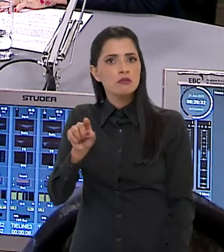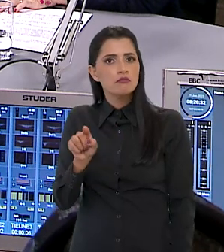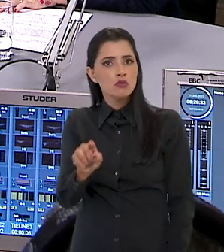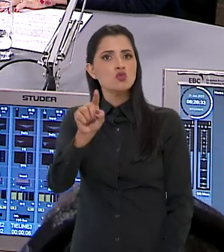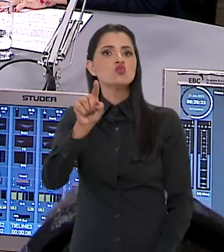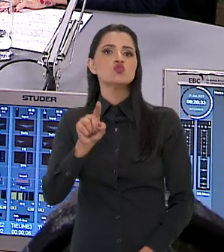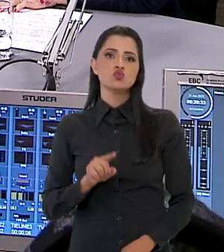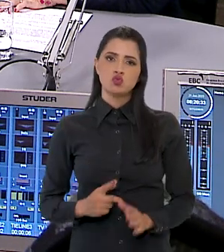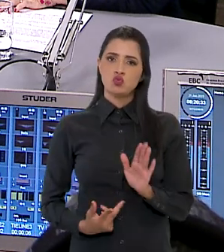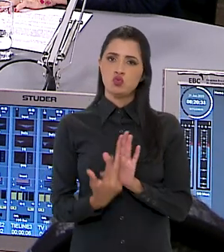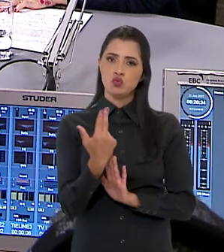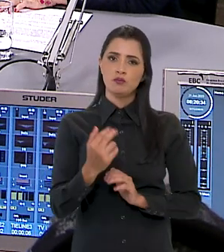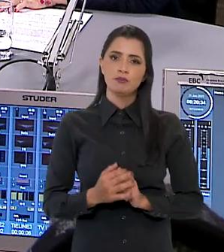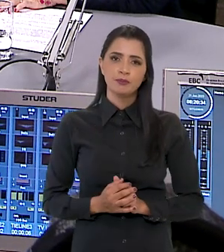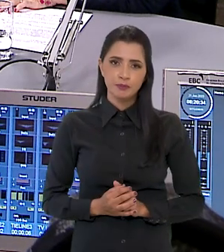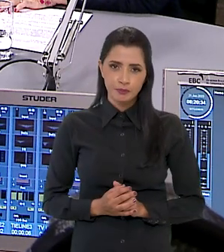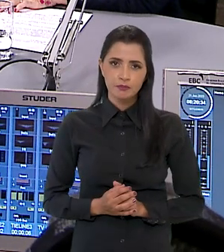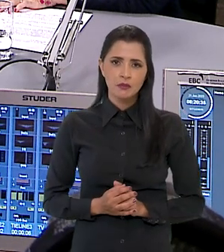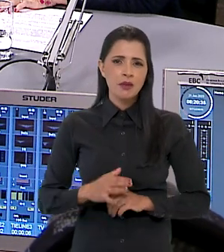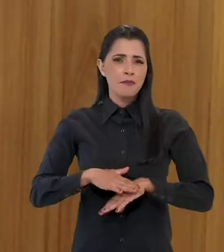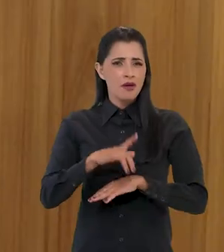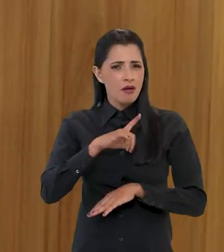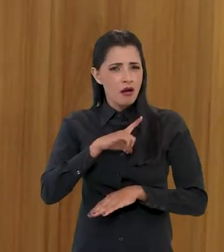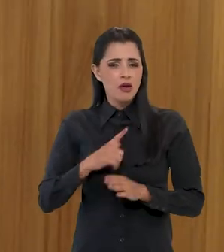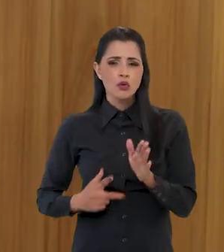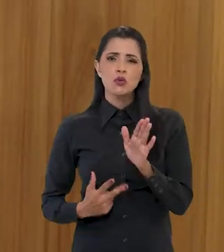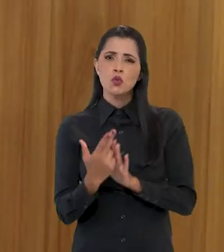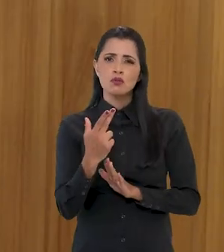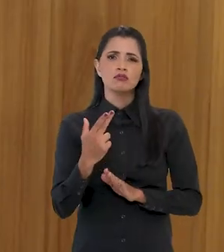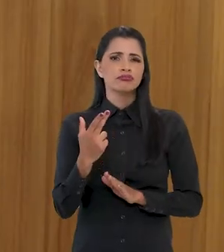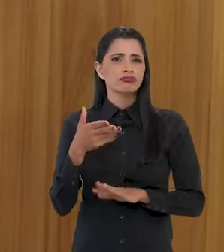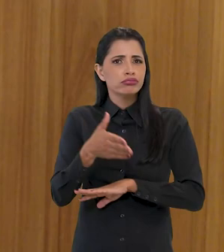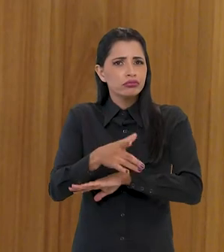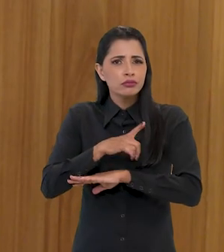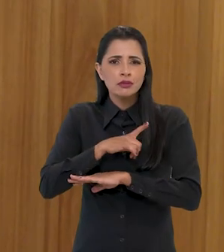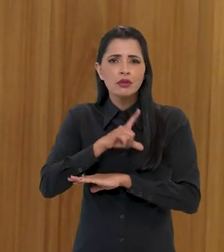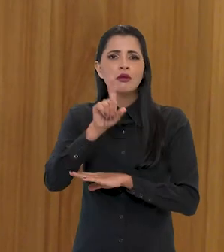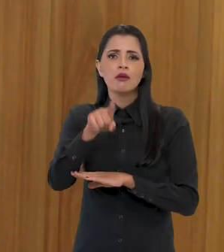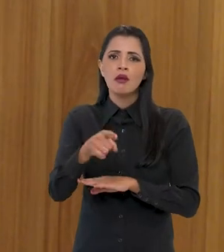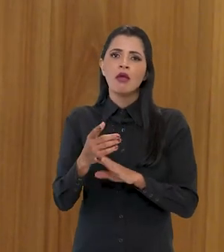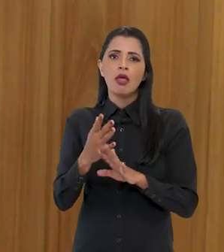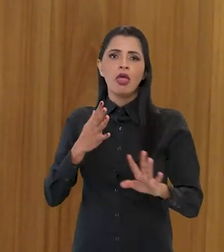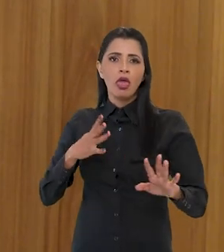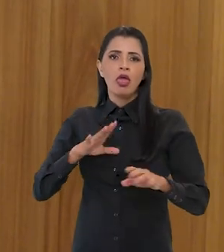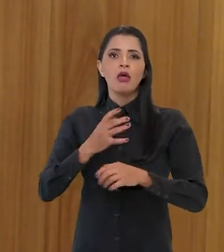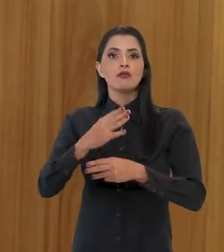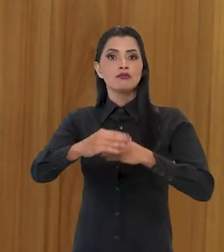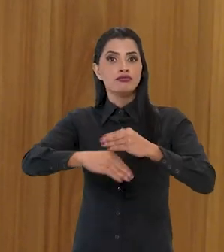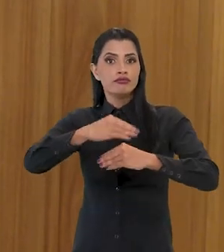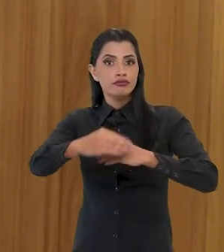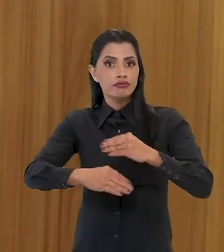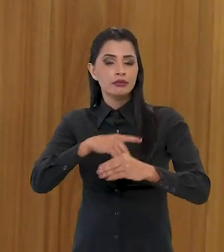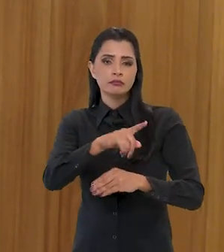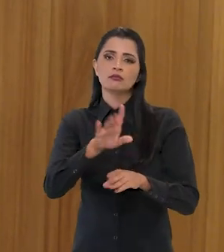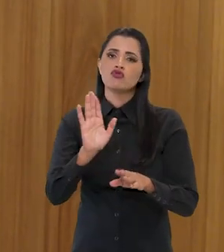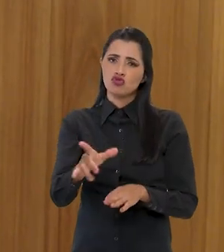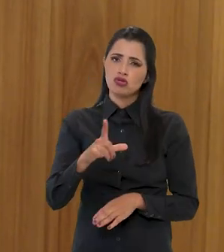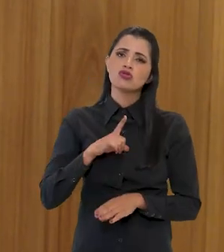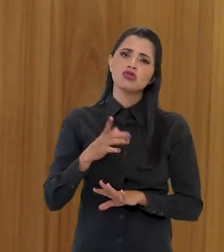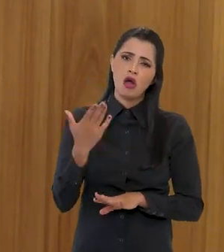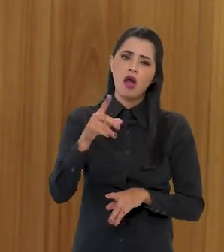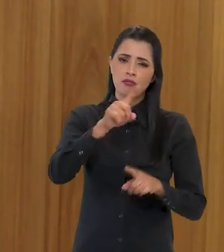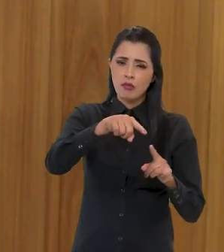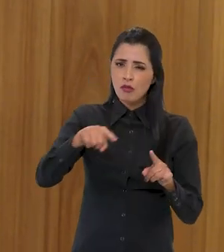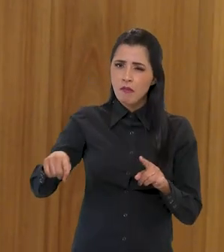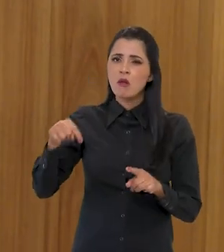500 mil cirurgias. As mais comuns são as cirurgias ortopédicas. Apesar de